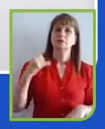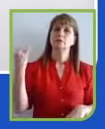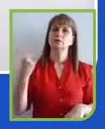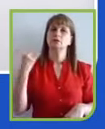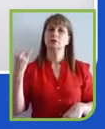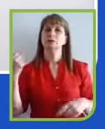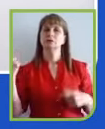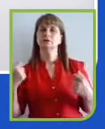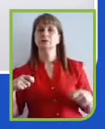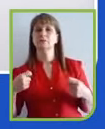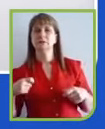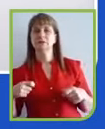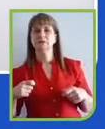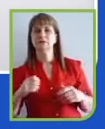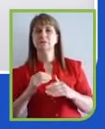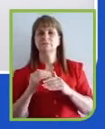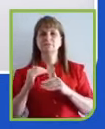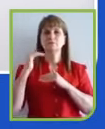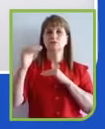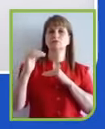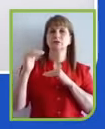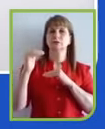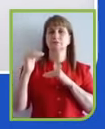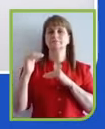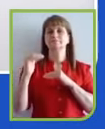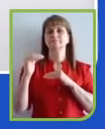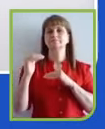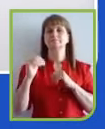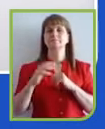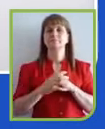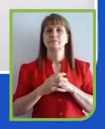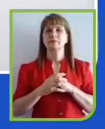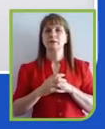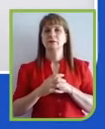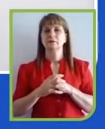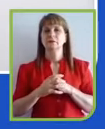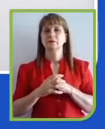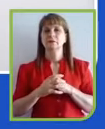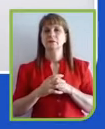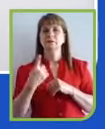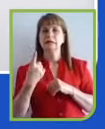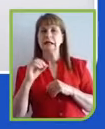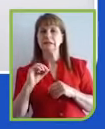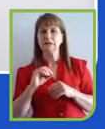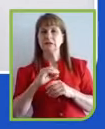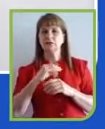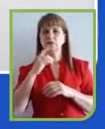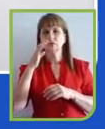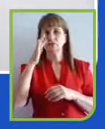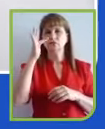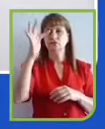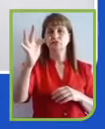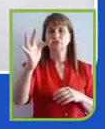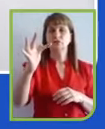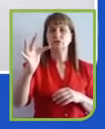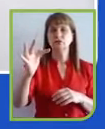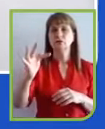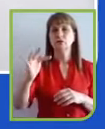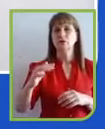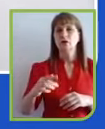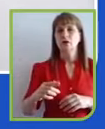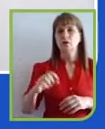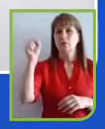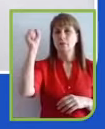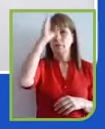todos. E nos próximos 10 anos, a Rede Brasil do Pacto Global trabalhará